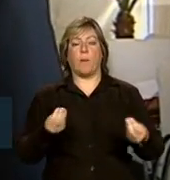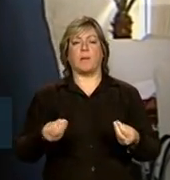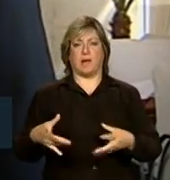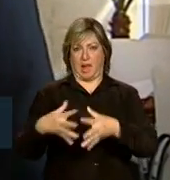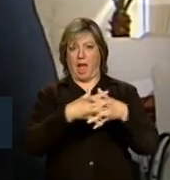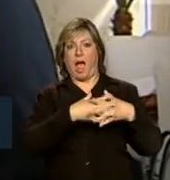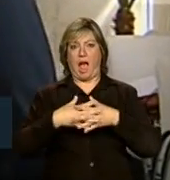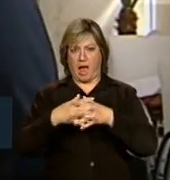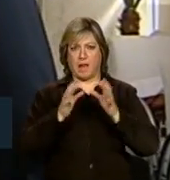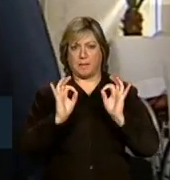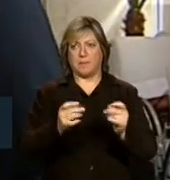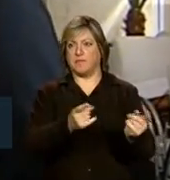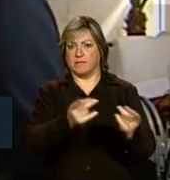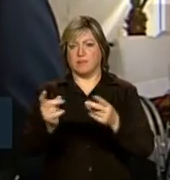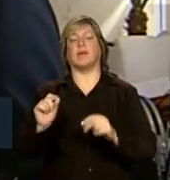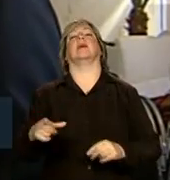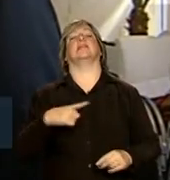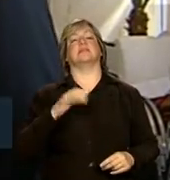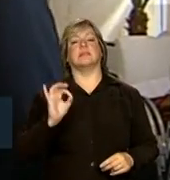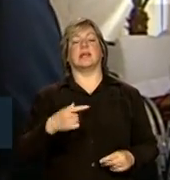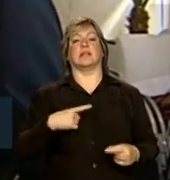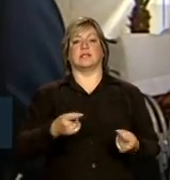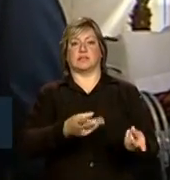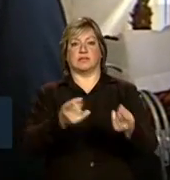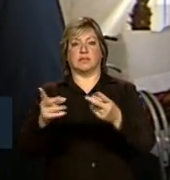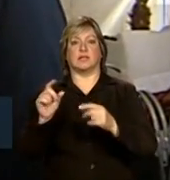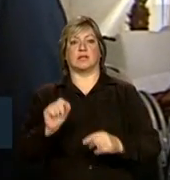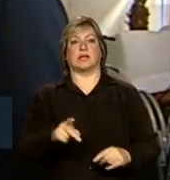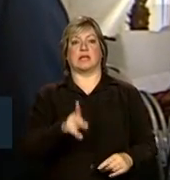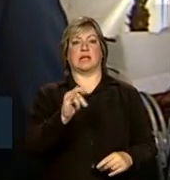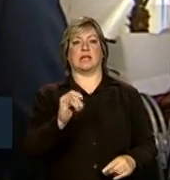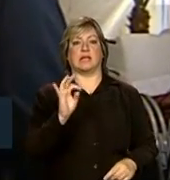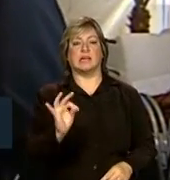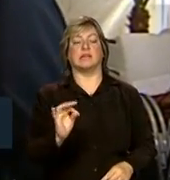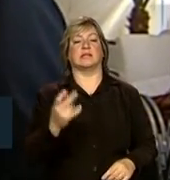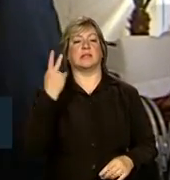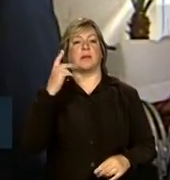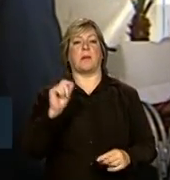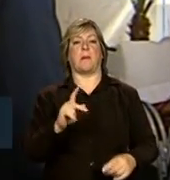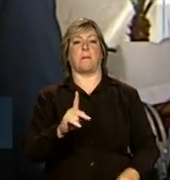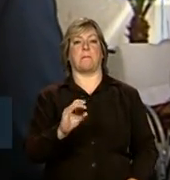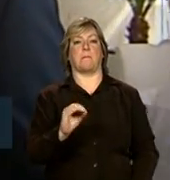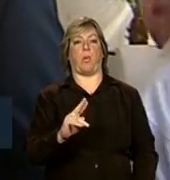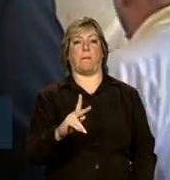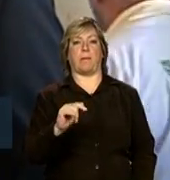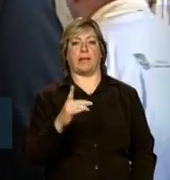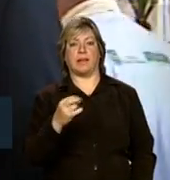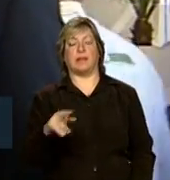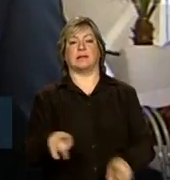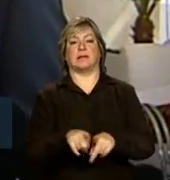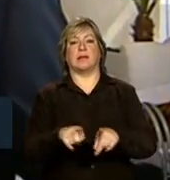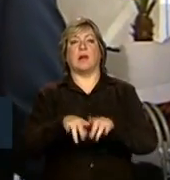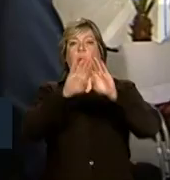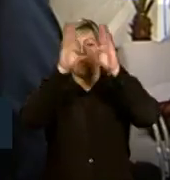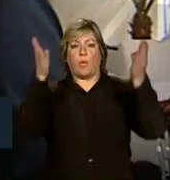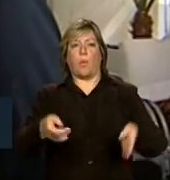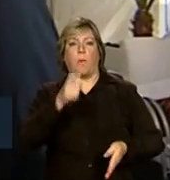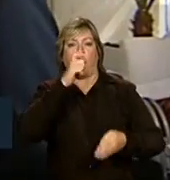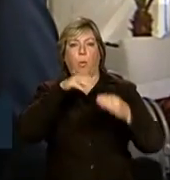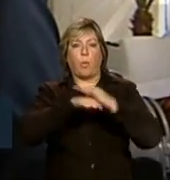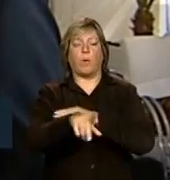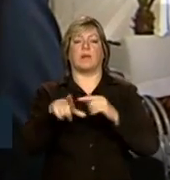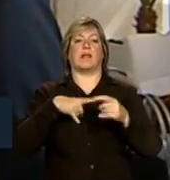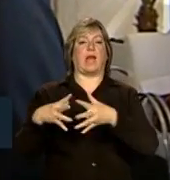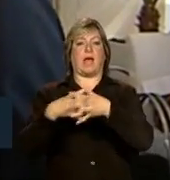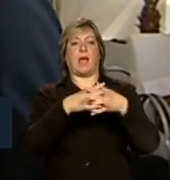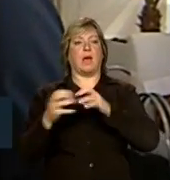caminhões? Os caminhões. Estamos distribuindo kits para despoupadeira, para industrializar o pescado, frigoríficos, caminhões para transporte,